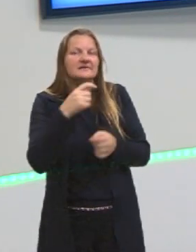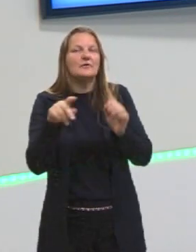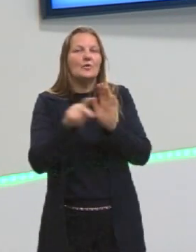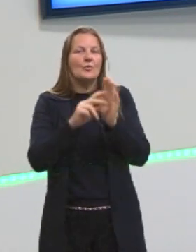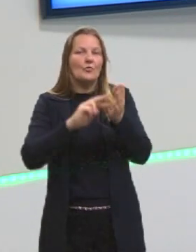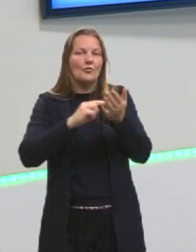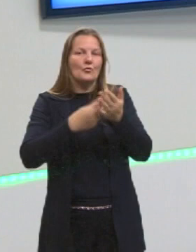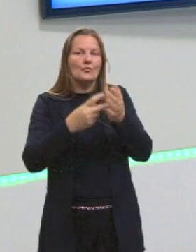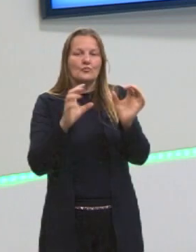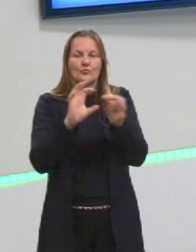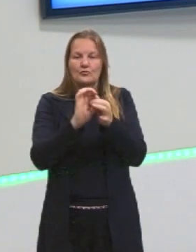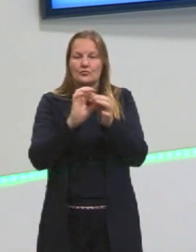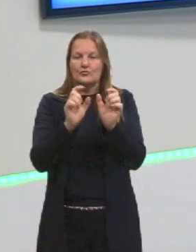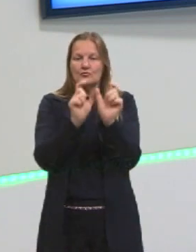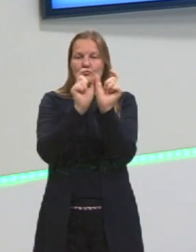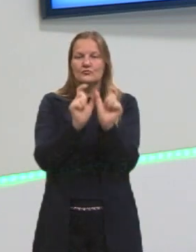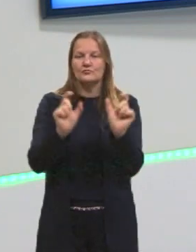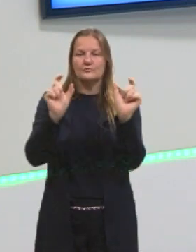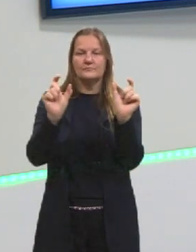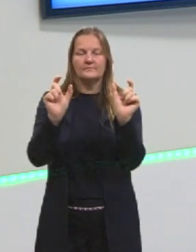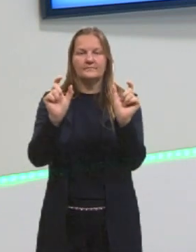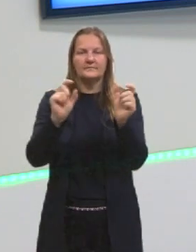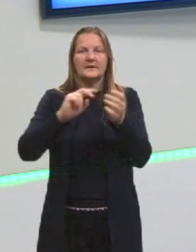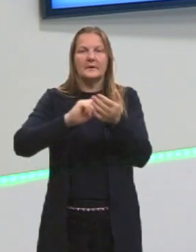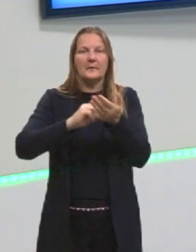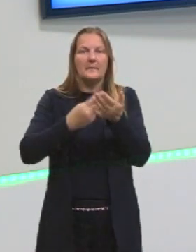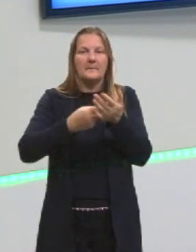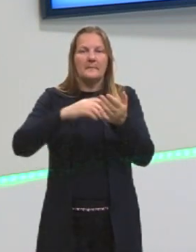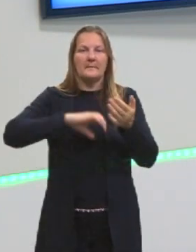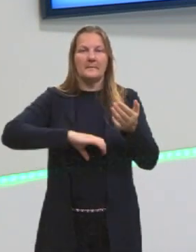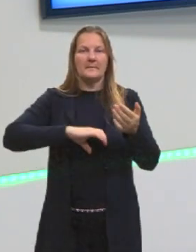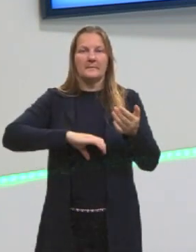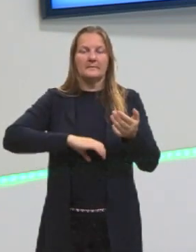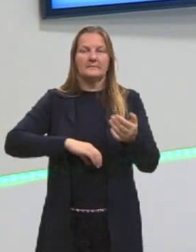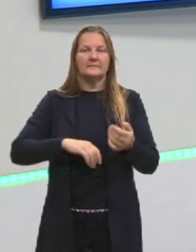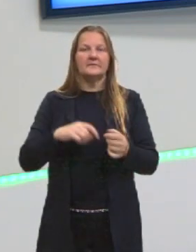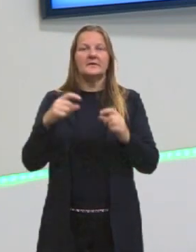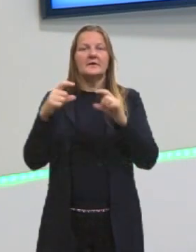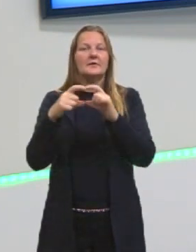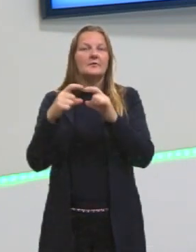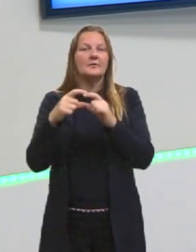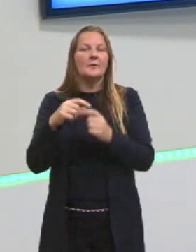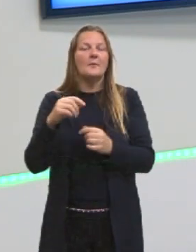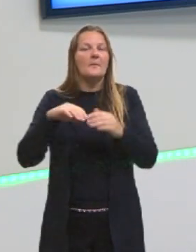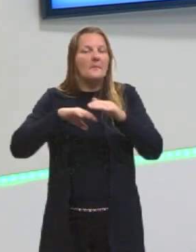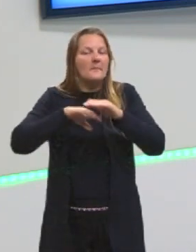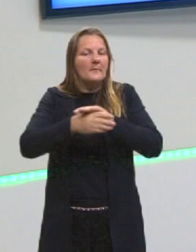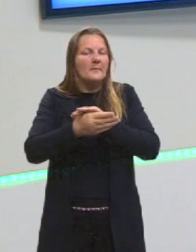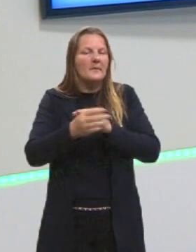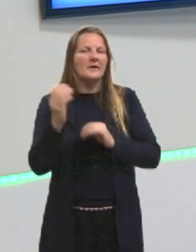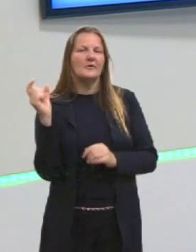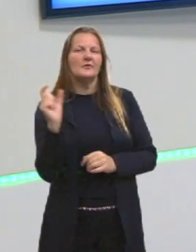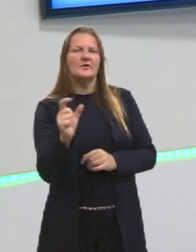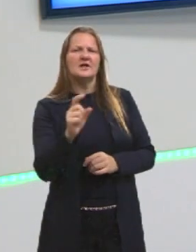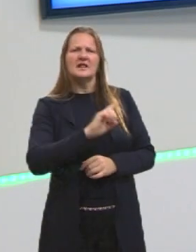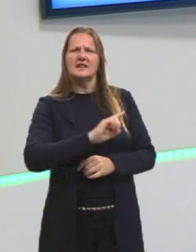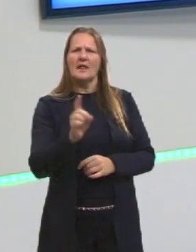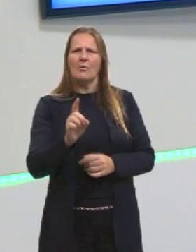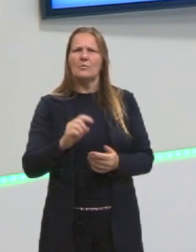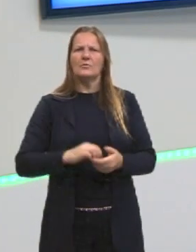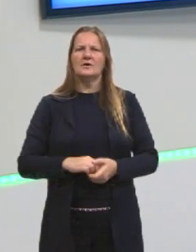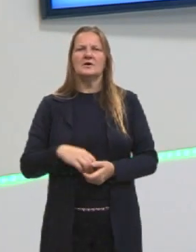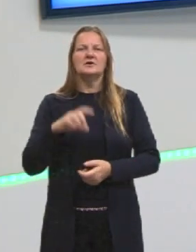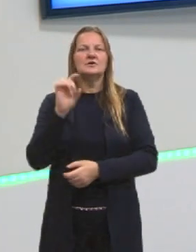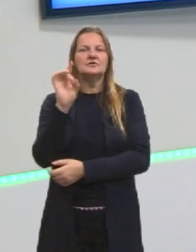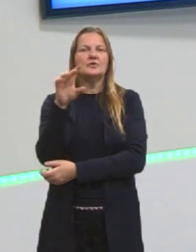o significado dessa nossa em português, para ele aqui na tirinha é o mais apropriado. Então não, não faz entrega,